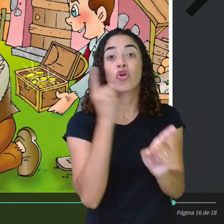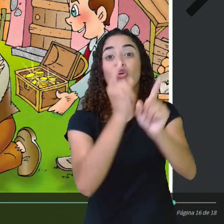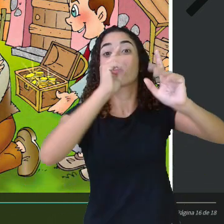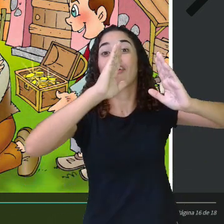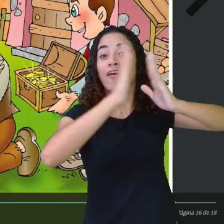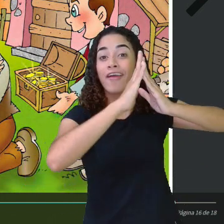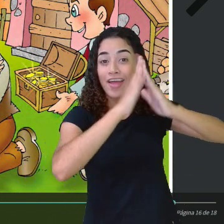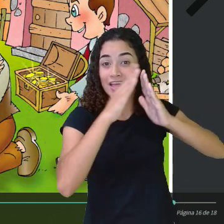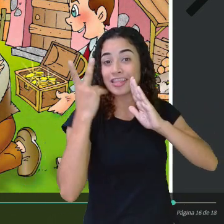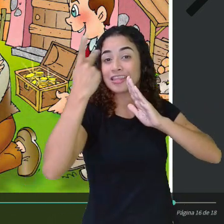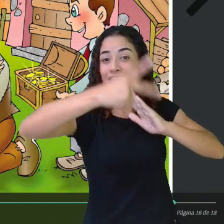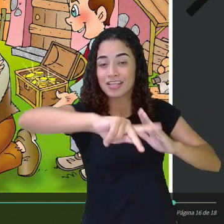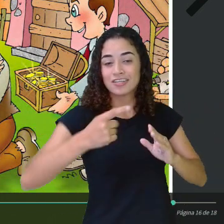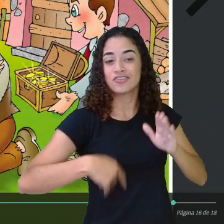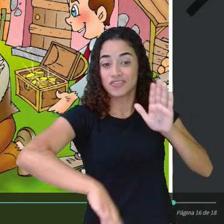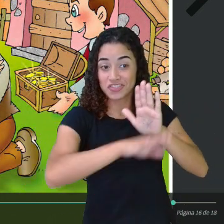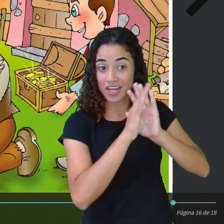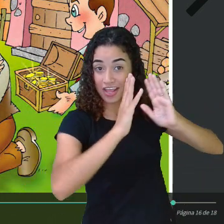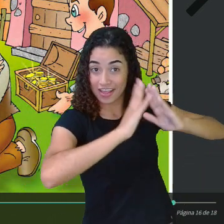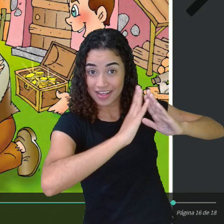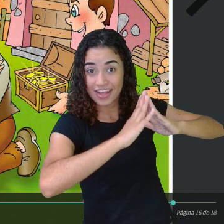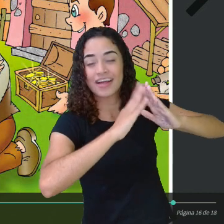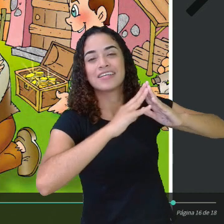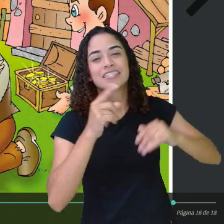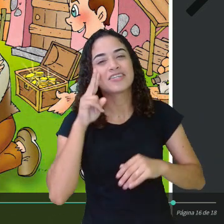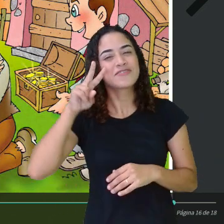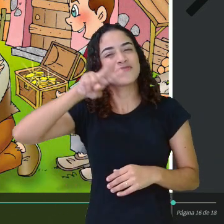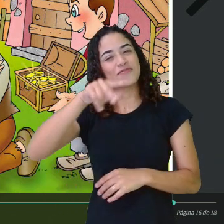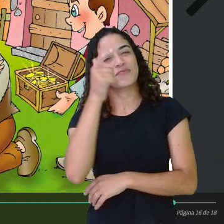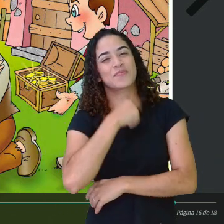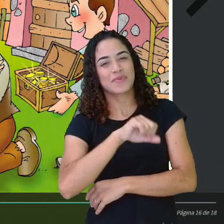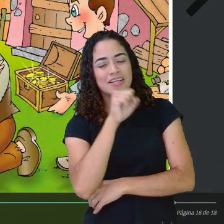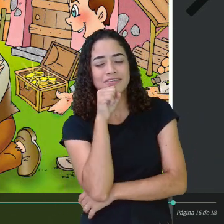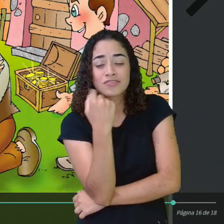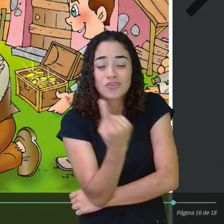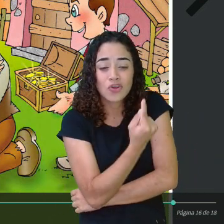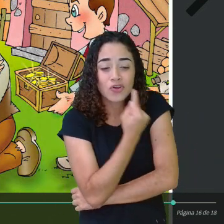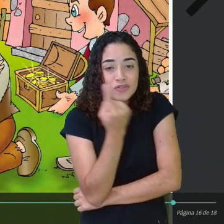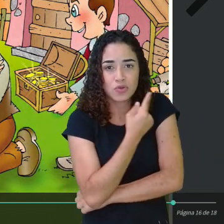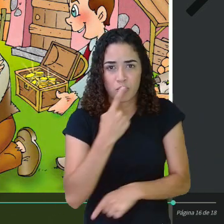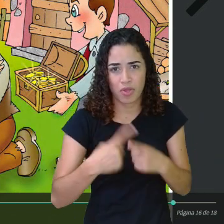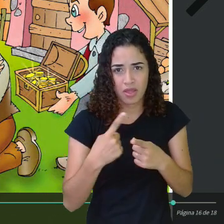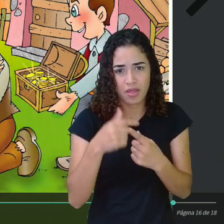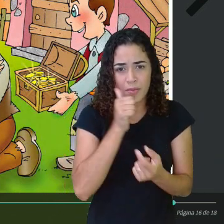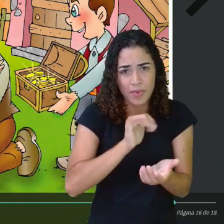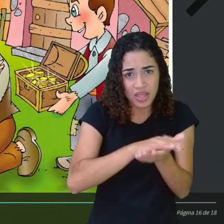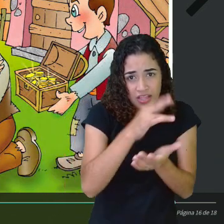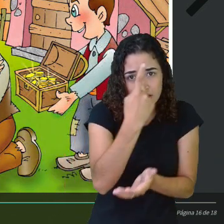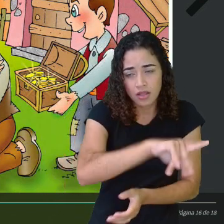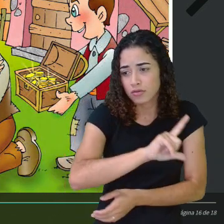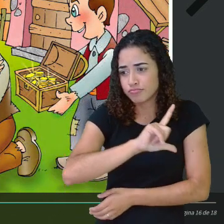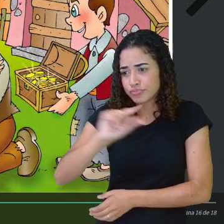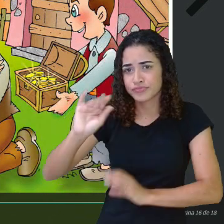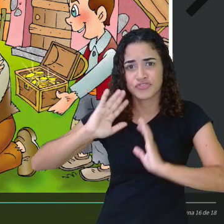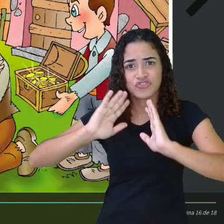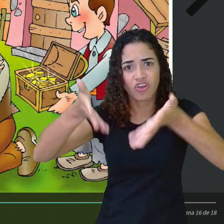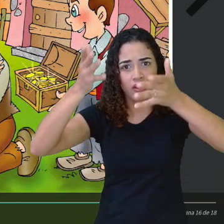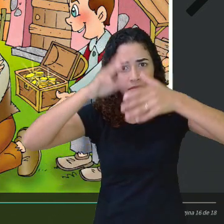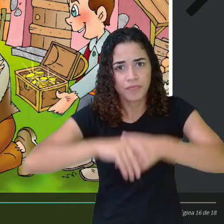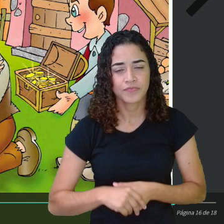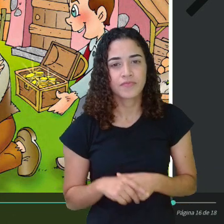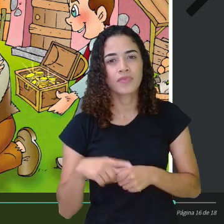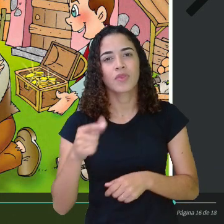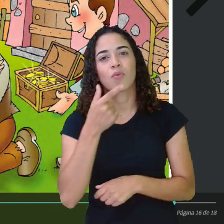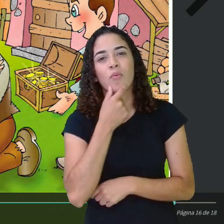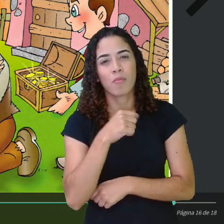casa onde moravam. Ao chegarem lá, avistaram o pai sozinho, pois a madrasta havia ido embora. O homem abraçou